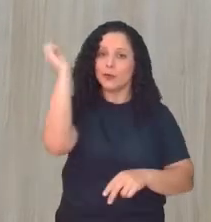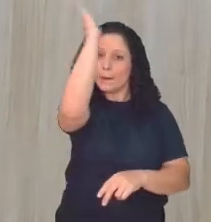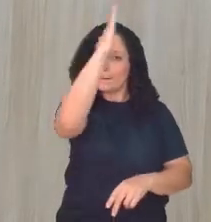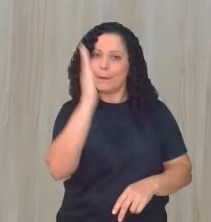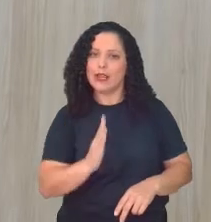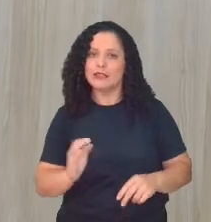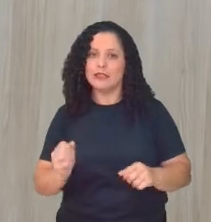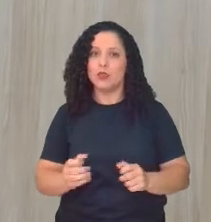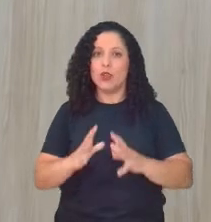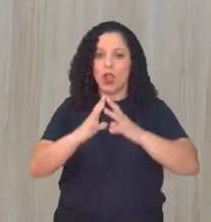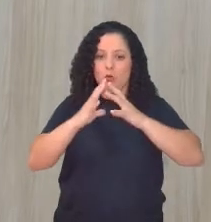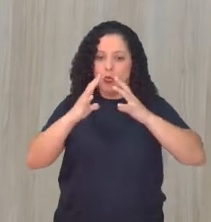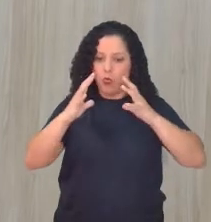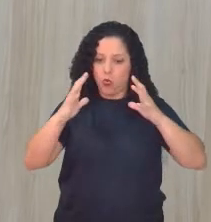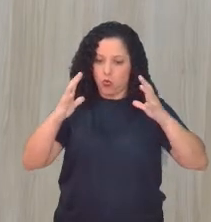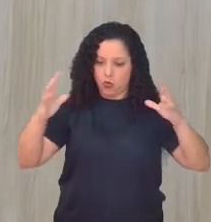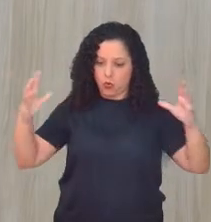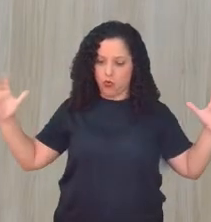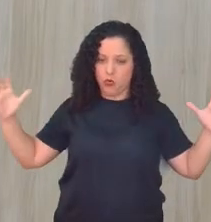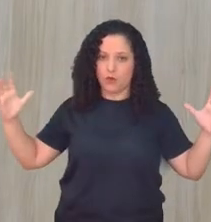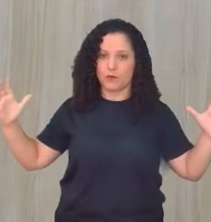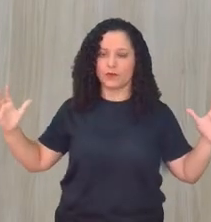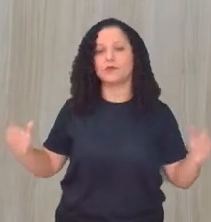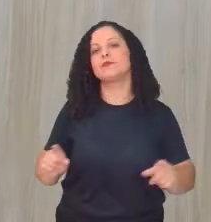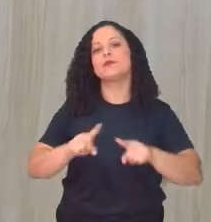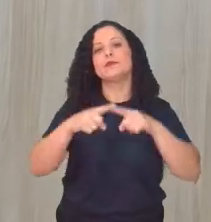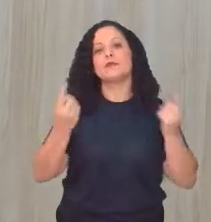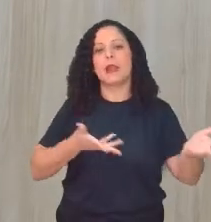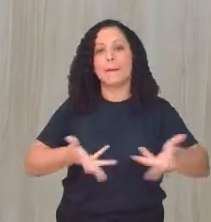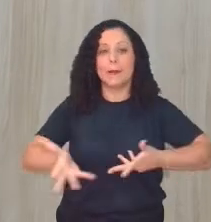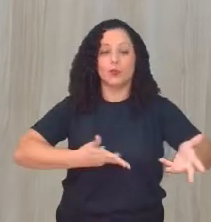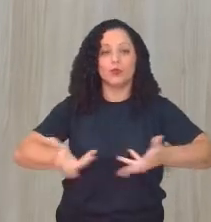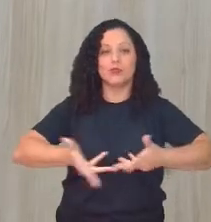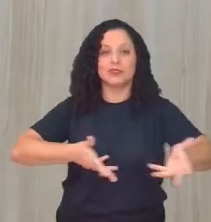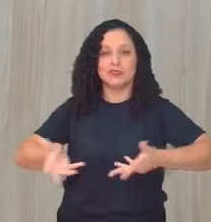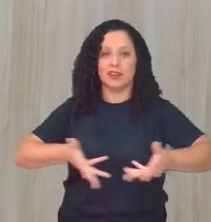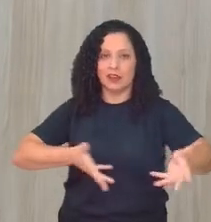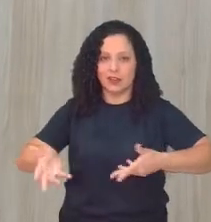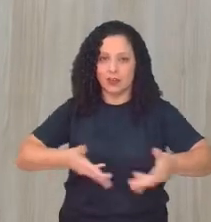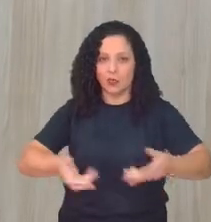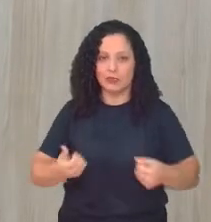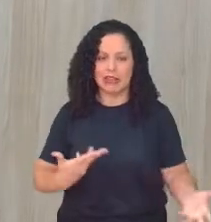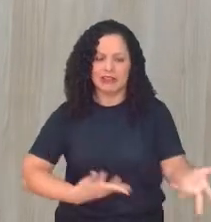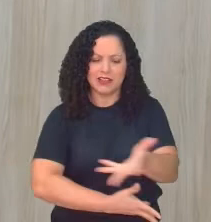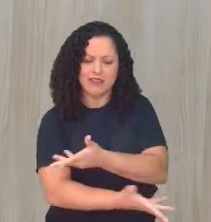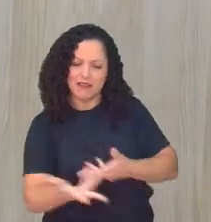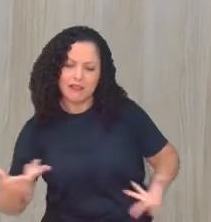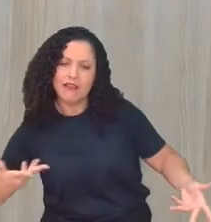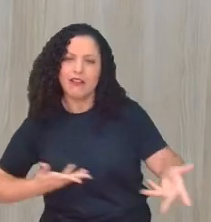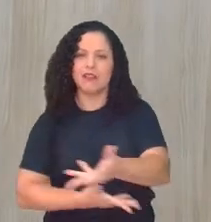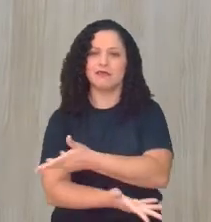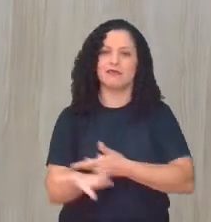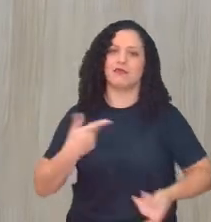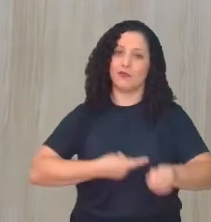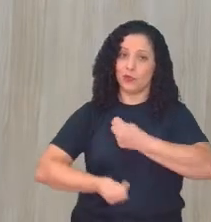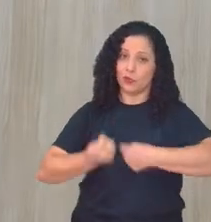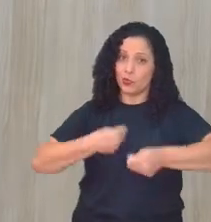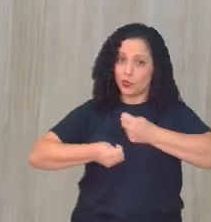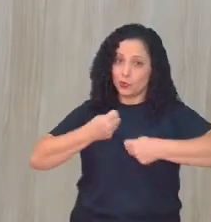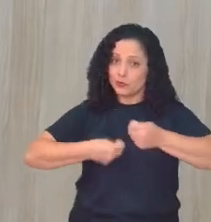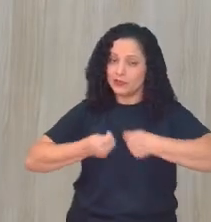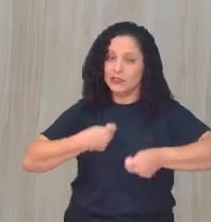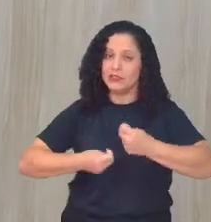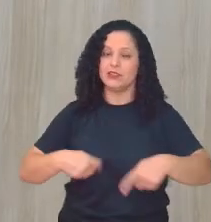né? Mas, do ponto de vista produtivo, do ponto de vista da integração econômica, do ponto de